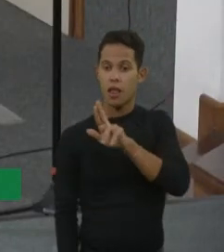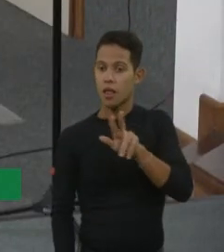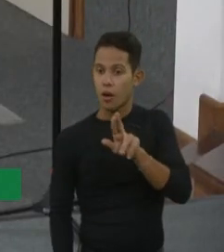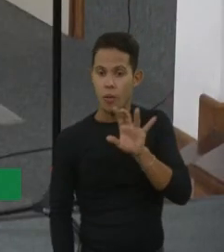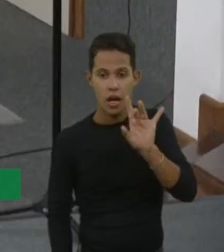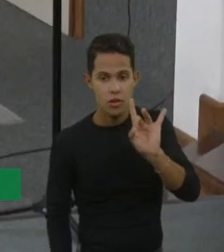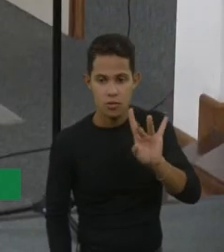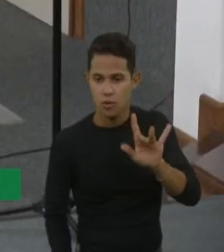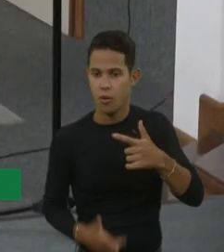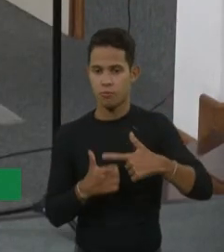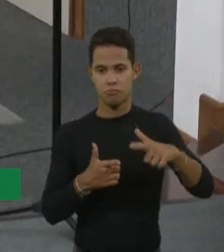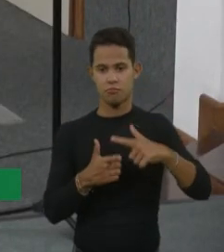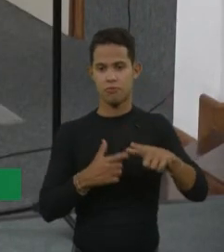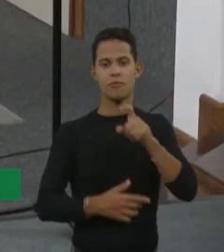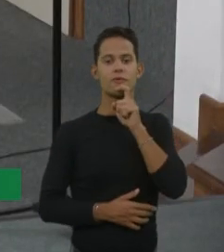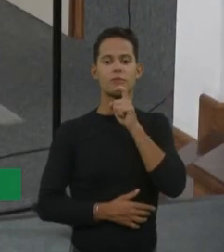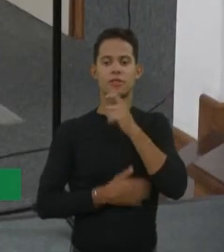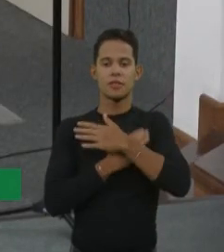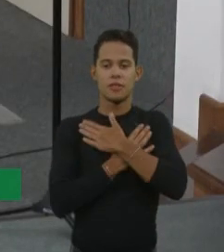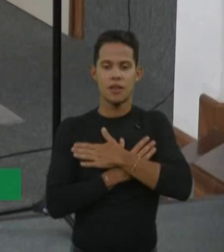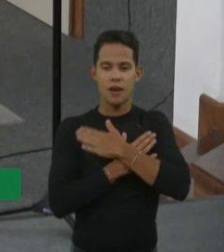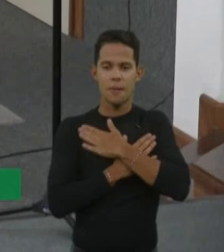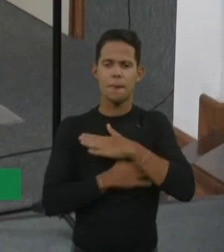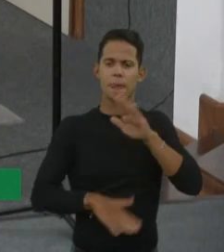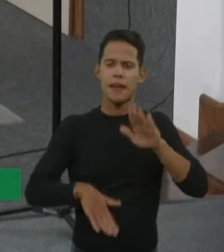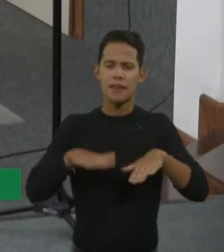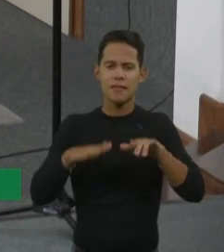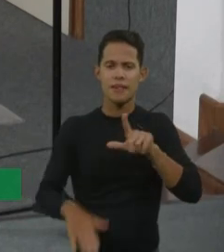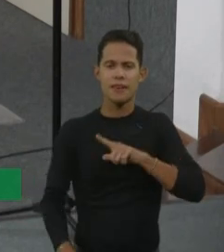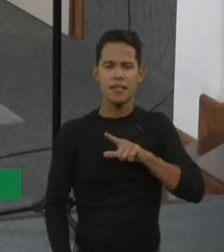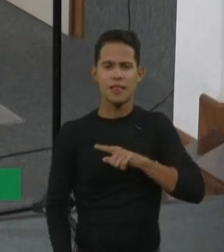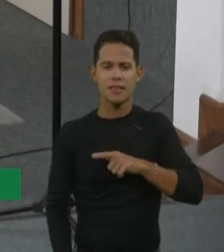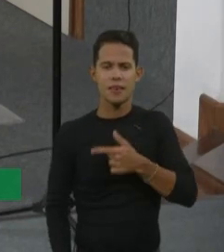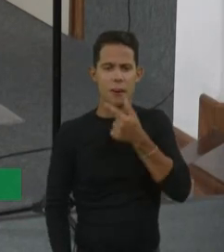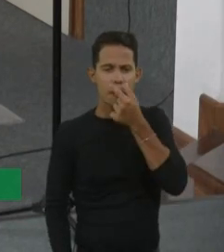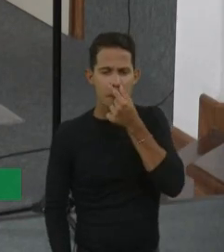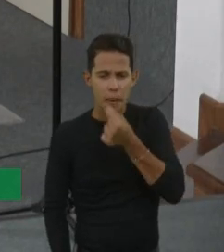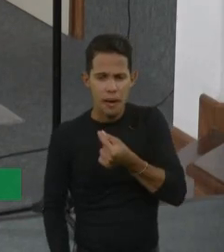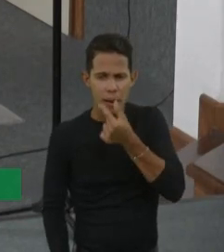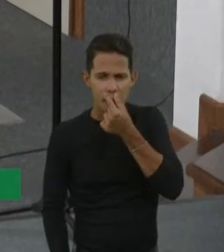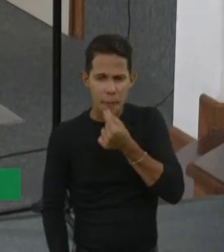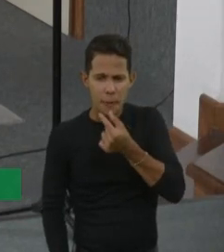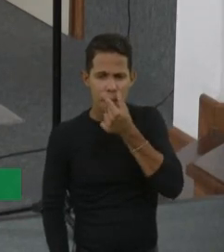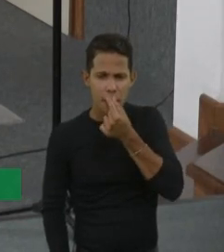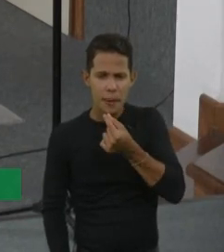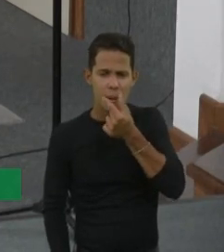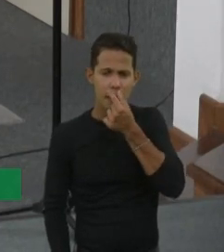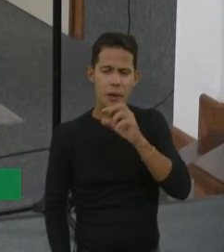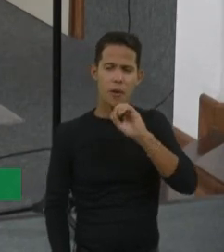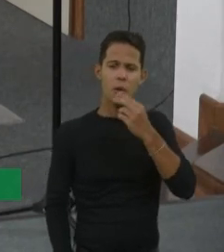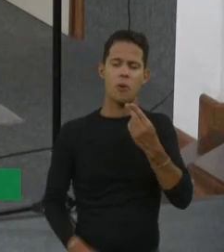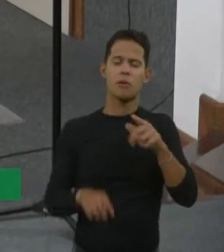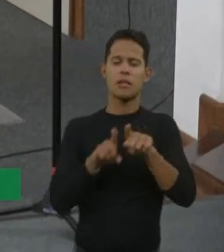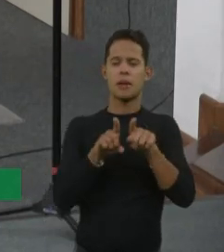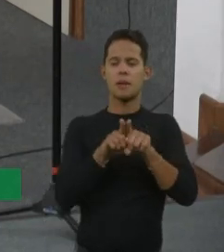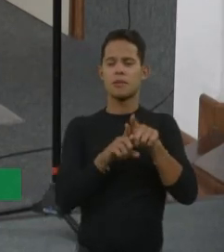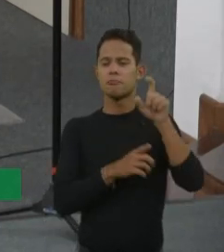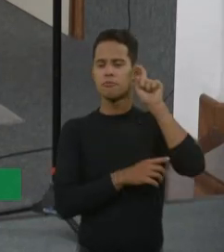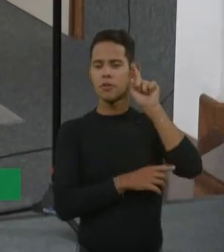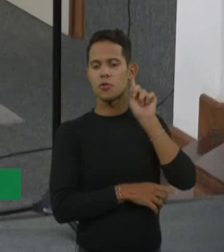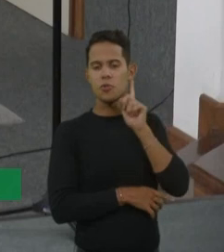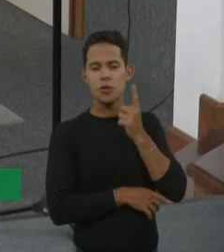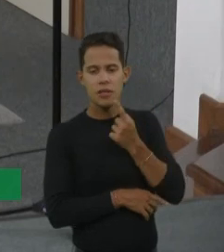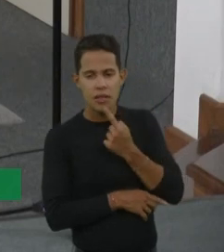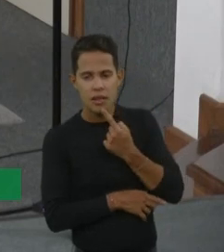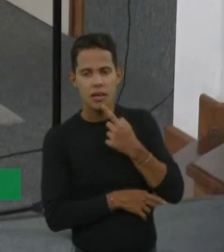Então, geralmente, essas crianças vêm com aquela rinorreia assim, frequente. Podem ter otite, atraso de fala, surdez. Aí,